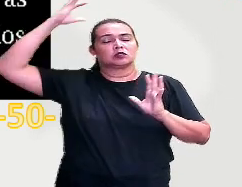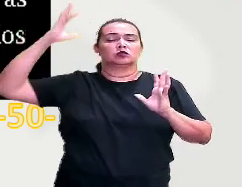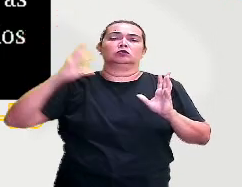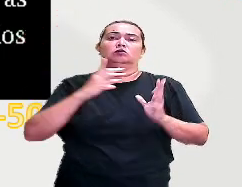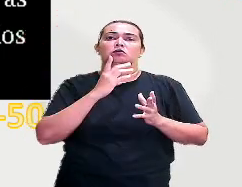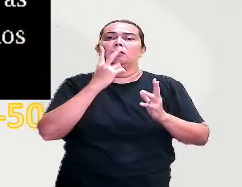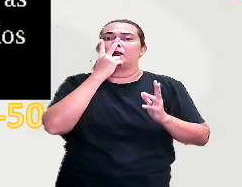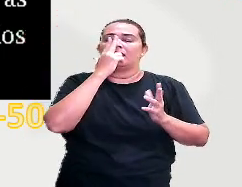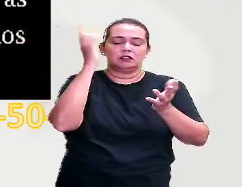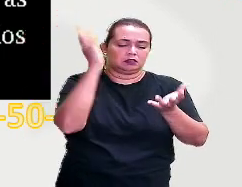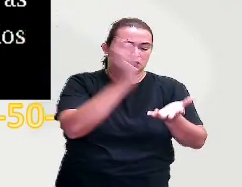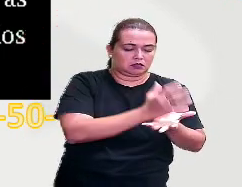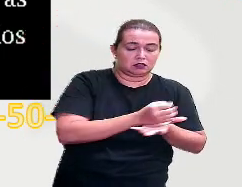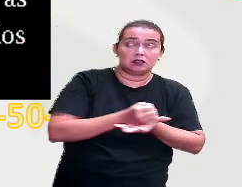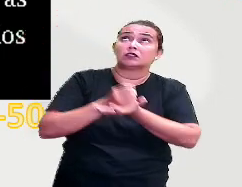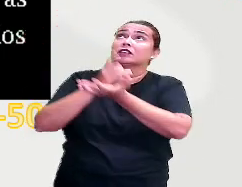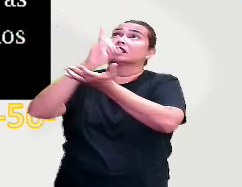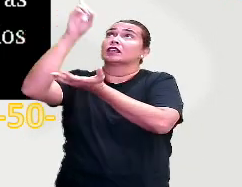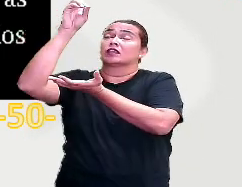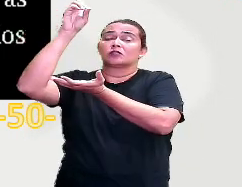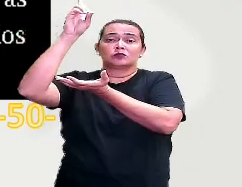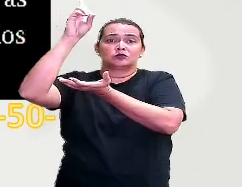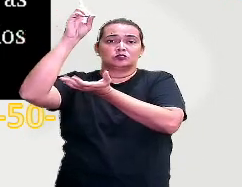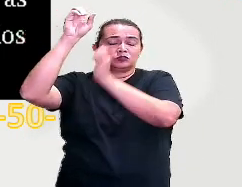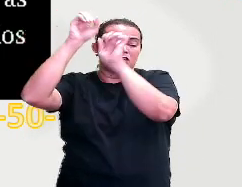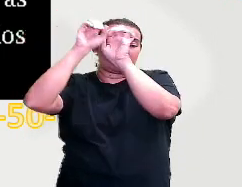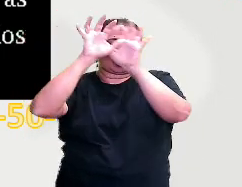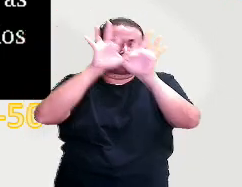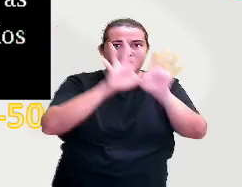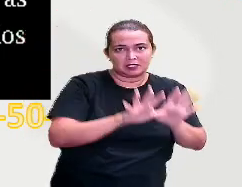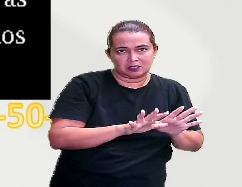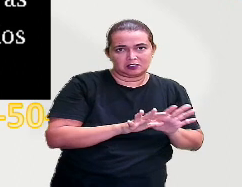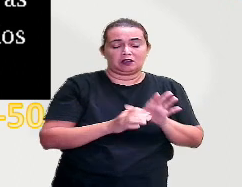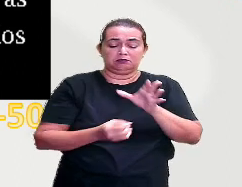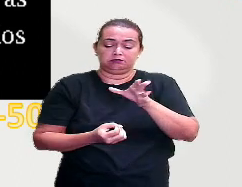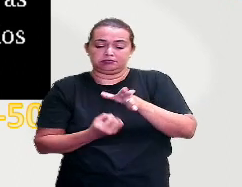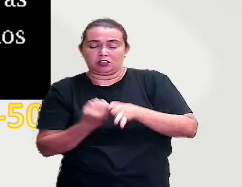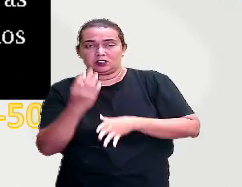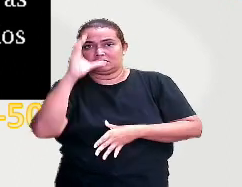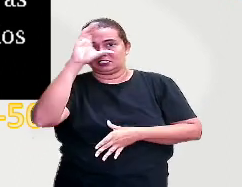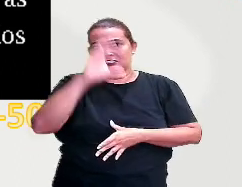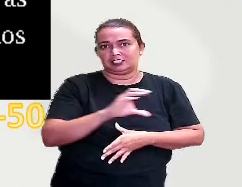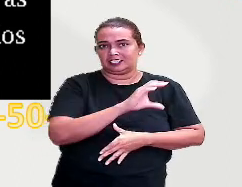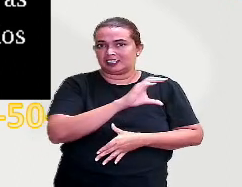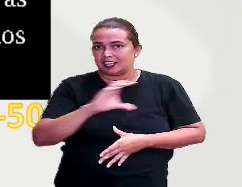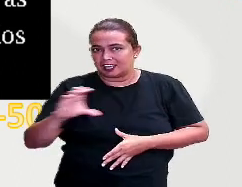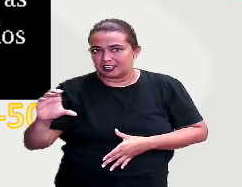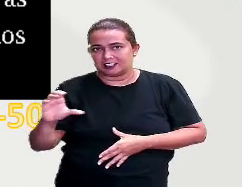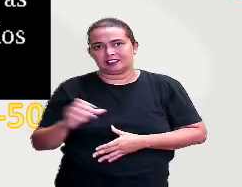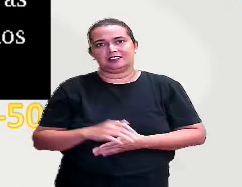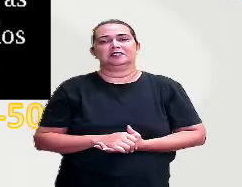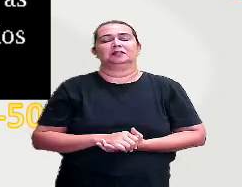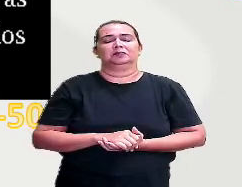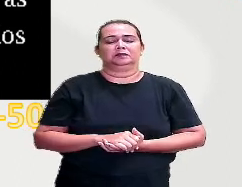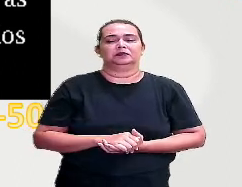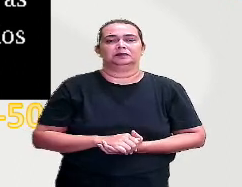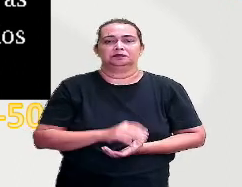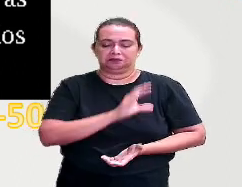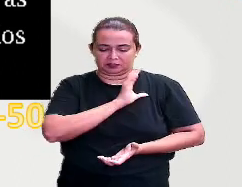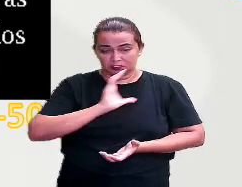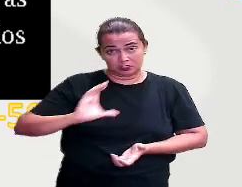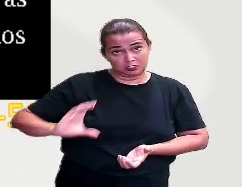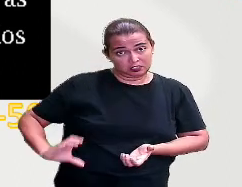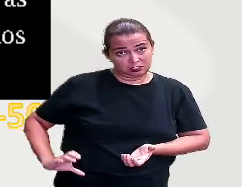Tem aí uma origem católica, cristã, tá certo? Esse nome. E, normalmente, esse